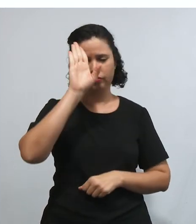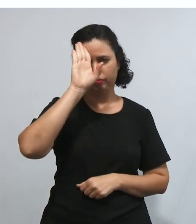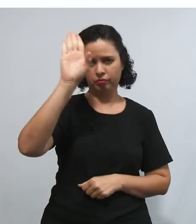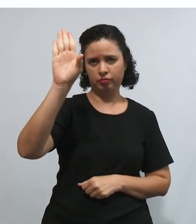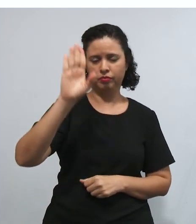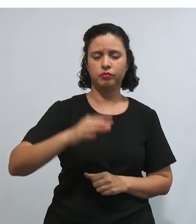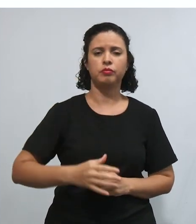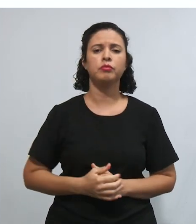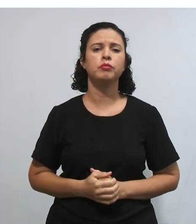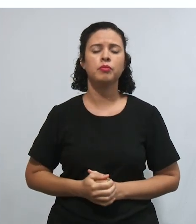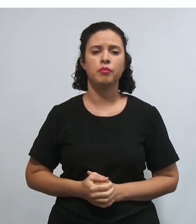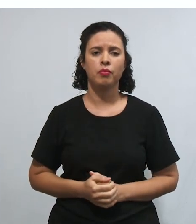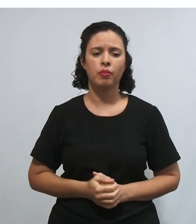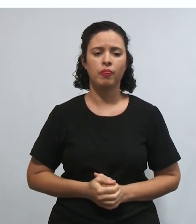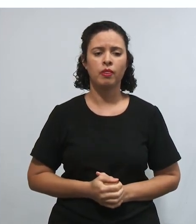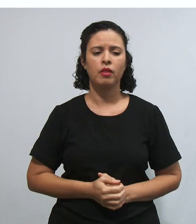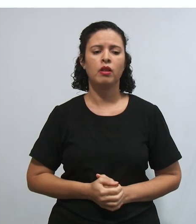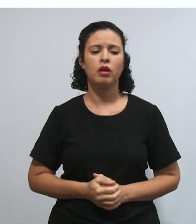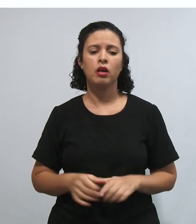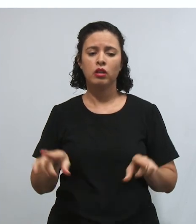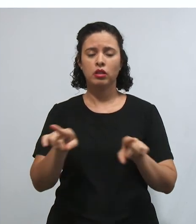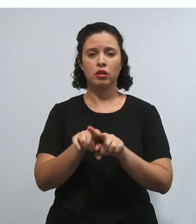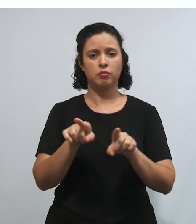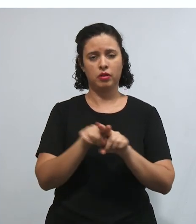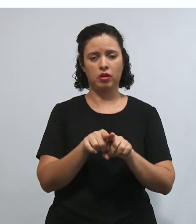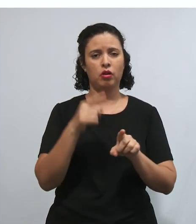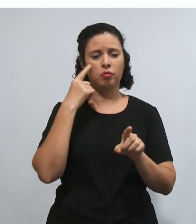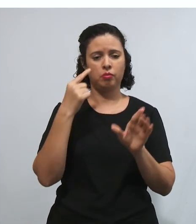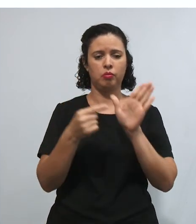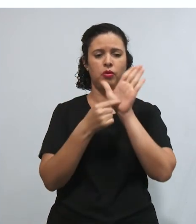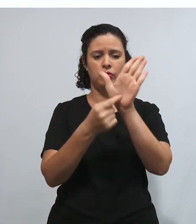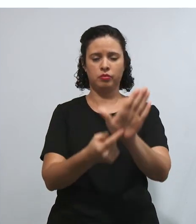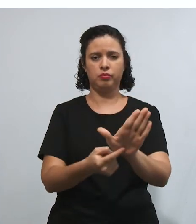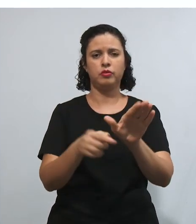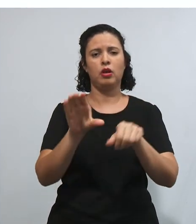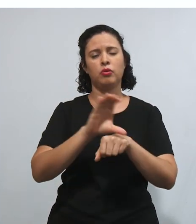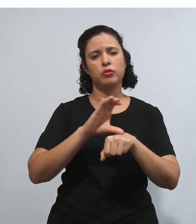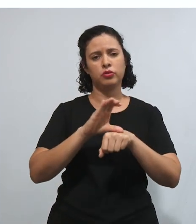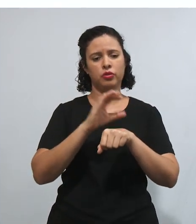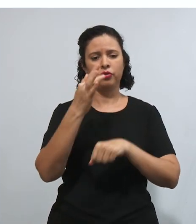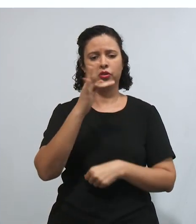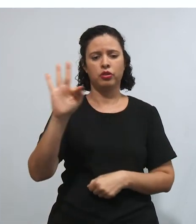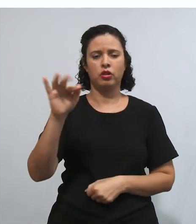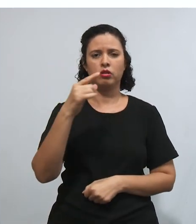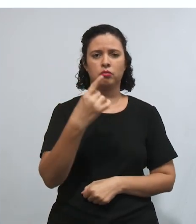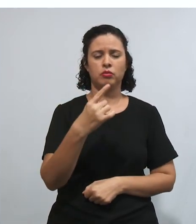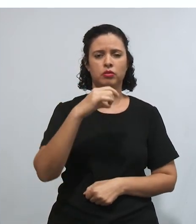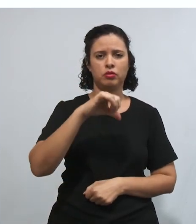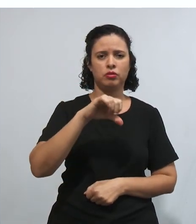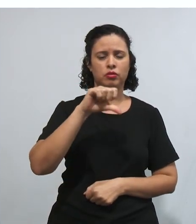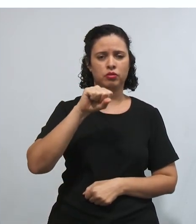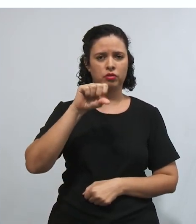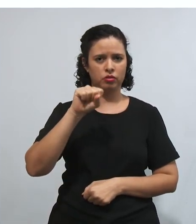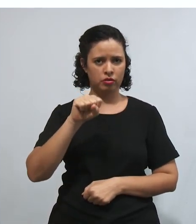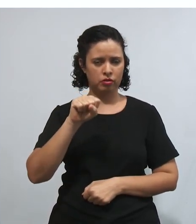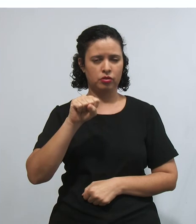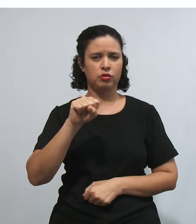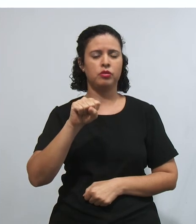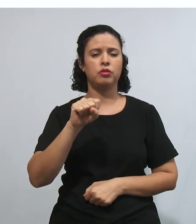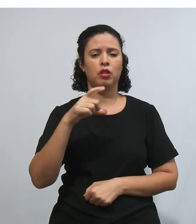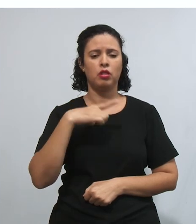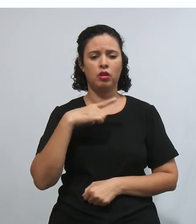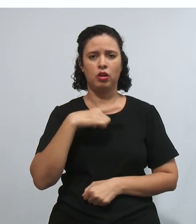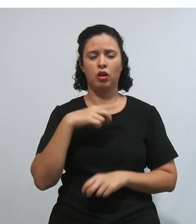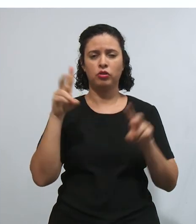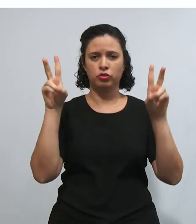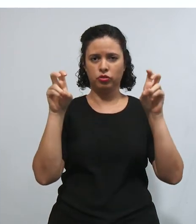Ainda que, trazendo para vocês a nossa Constituição de 88, que em seu título 2,